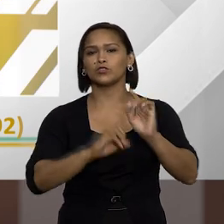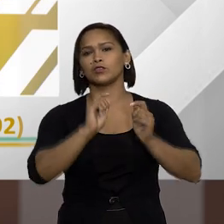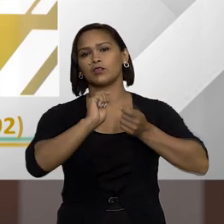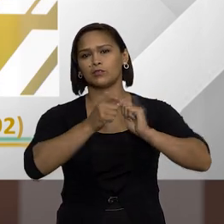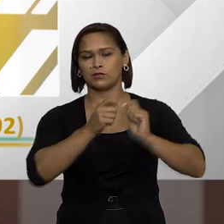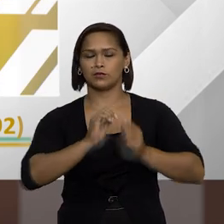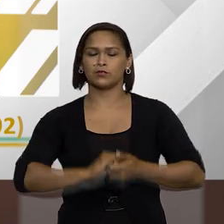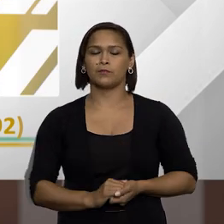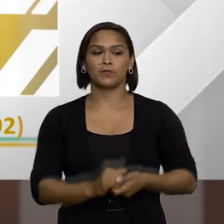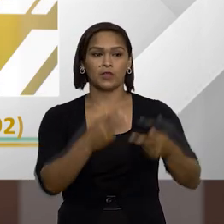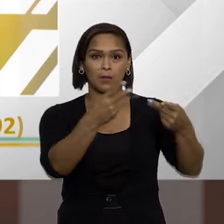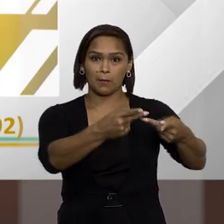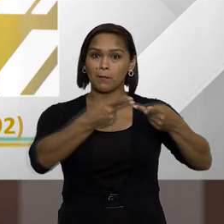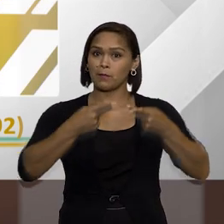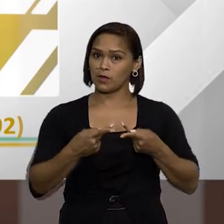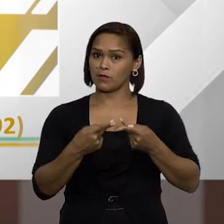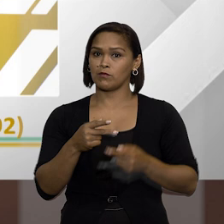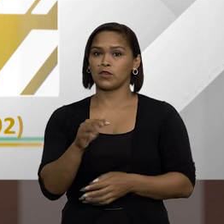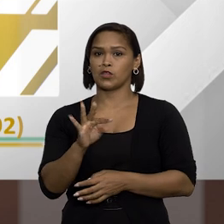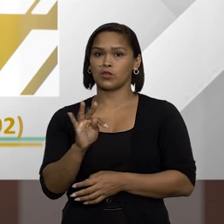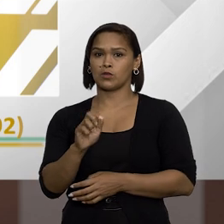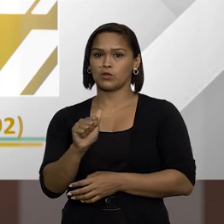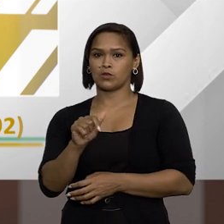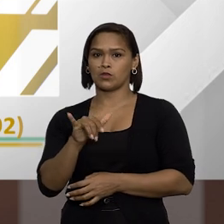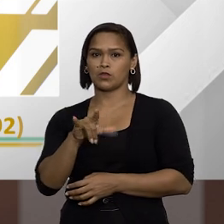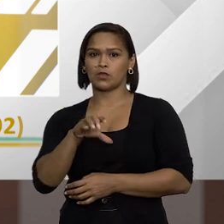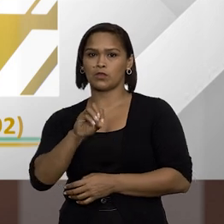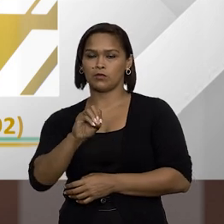administrativo. Seja muito bem-vindo, Thalios.